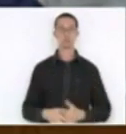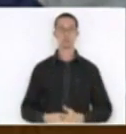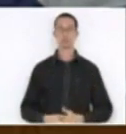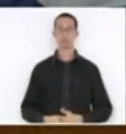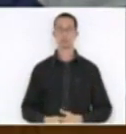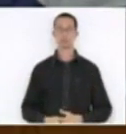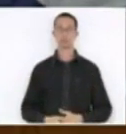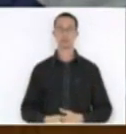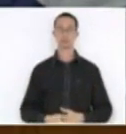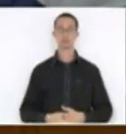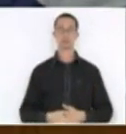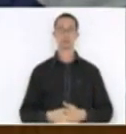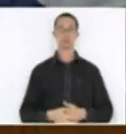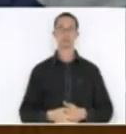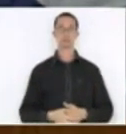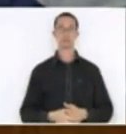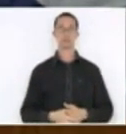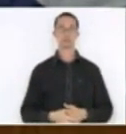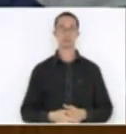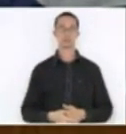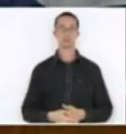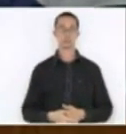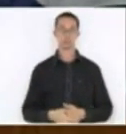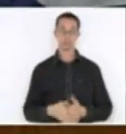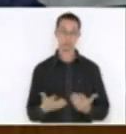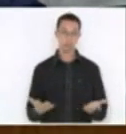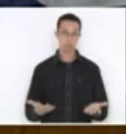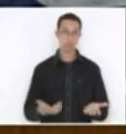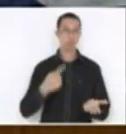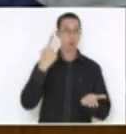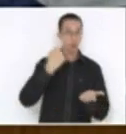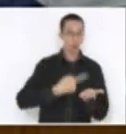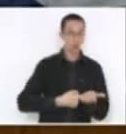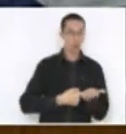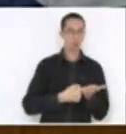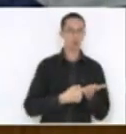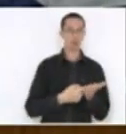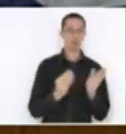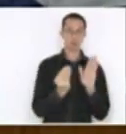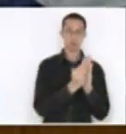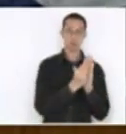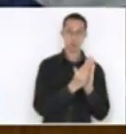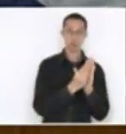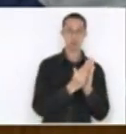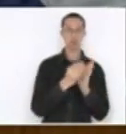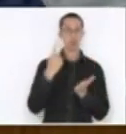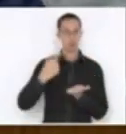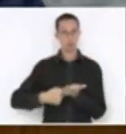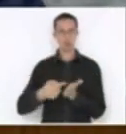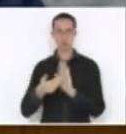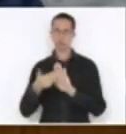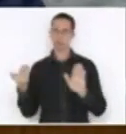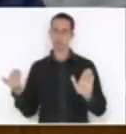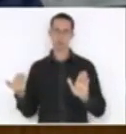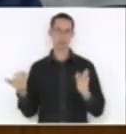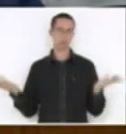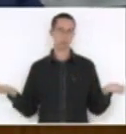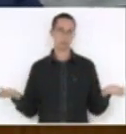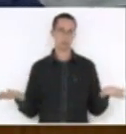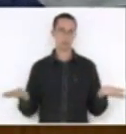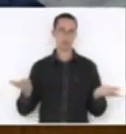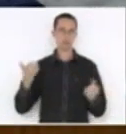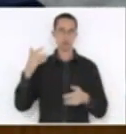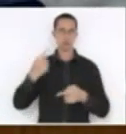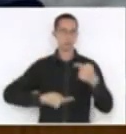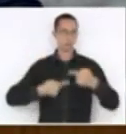Deputado Marcos Vieira, nós fizemos um acordo para colocar e um acordo para retirar. Eu não vou colocar em debate mais este assunto no dia de hoje,